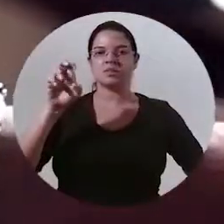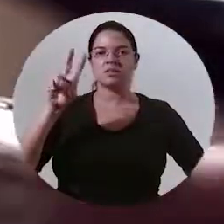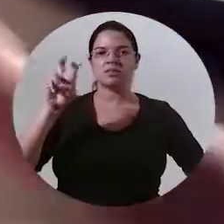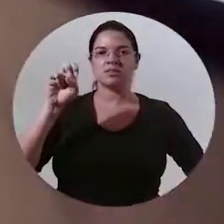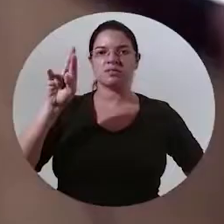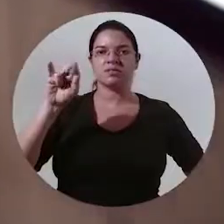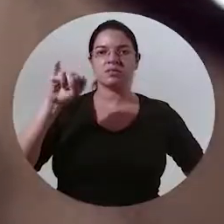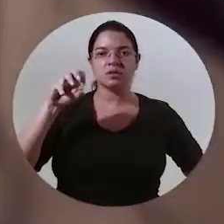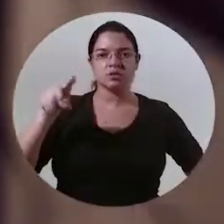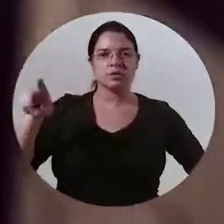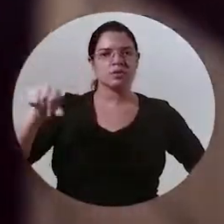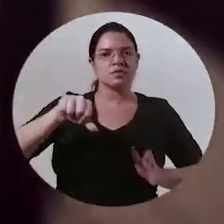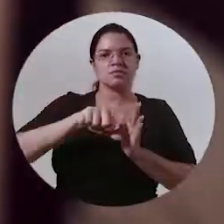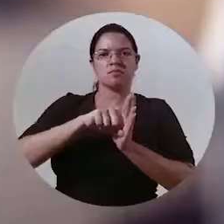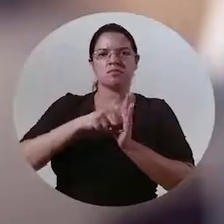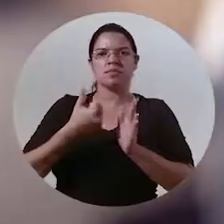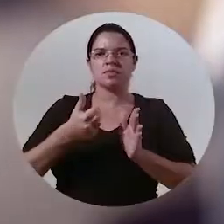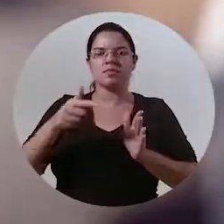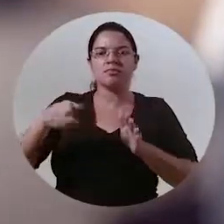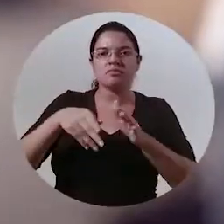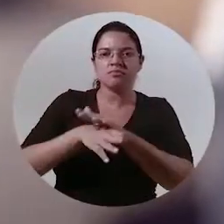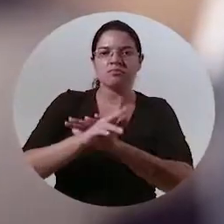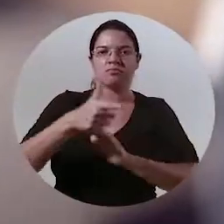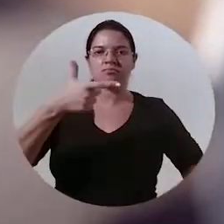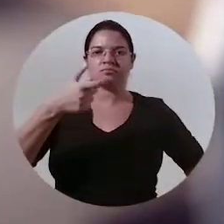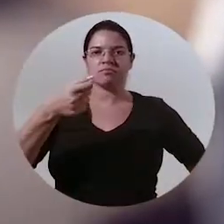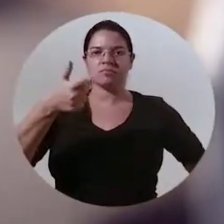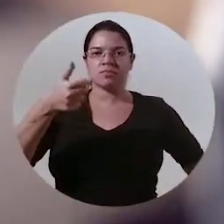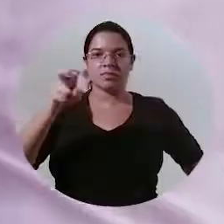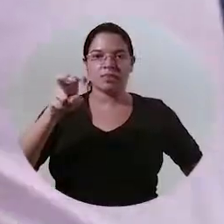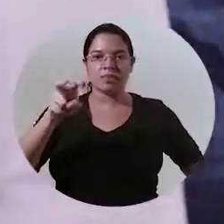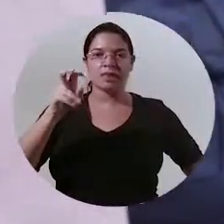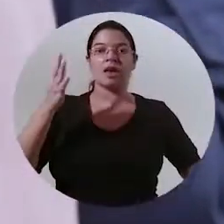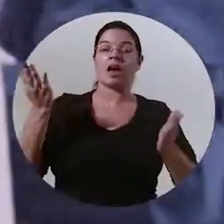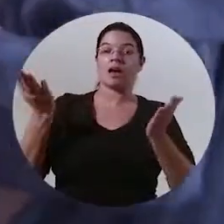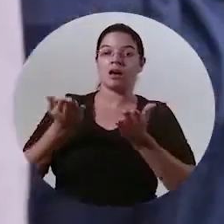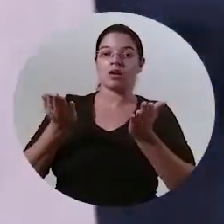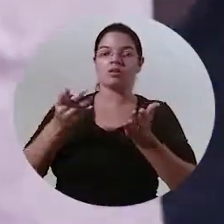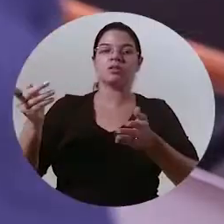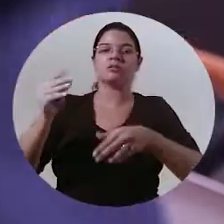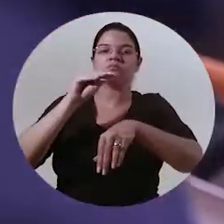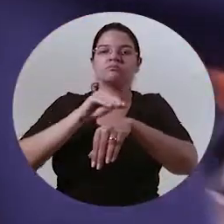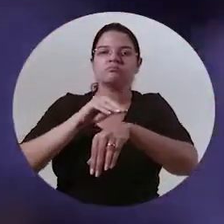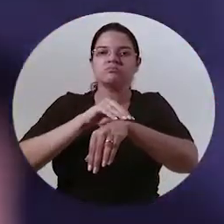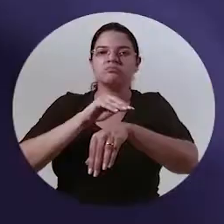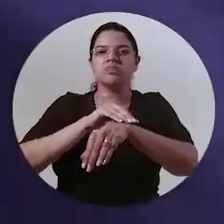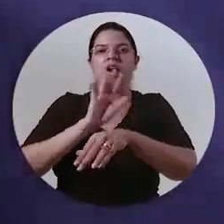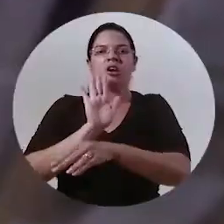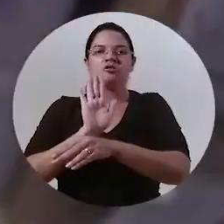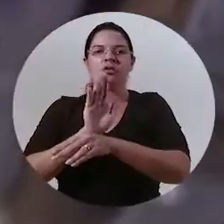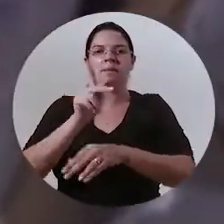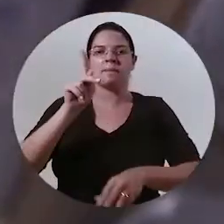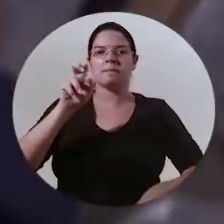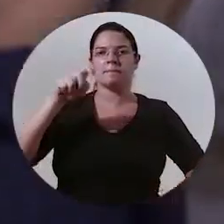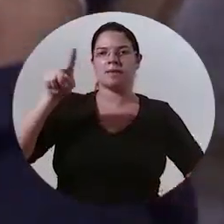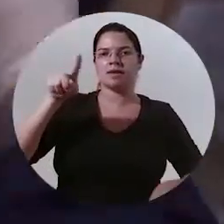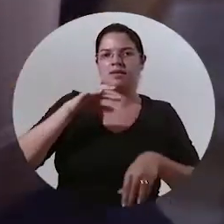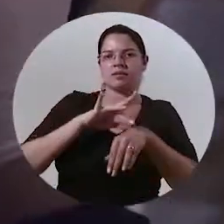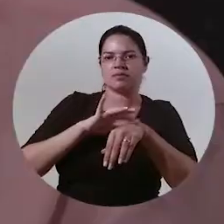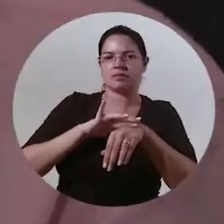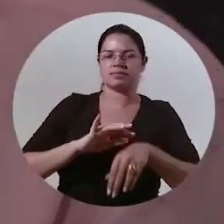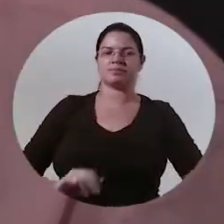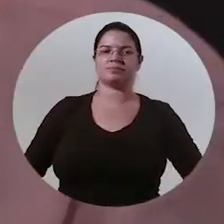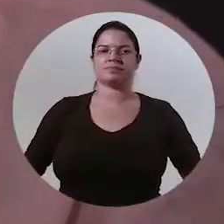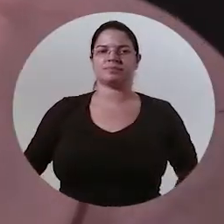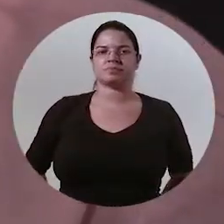Seu Severino Cardoso foi o primeiro a ser atendido em 2015 agora veio em busca de um curativo para o pé